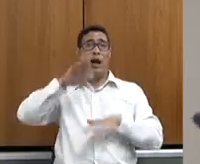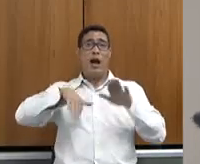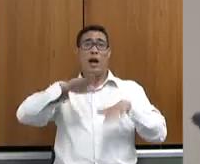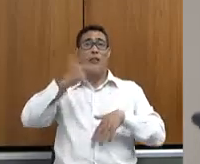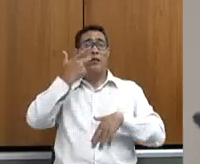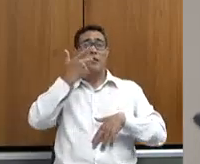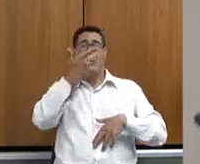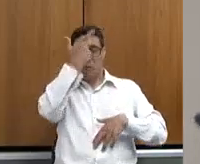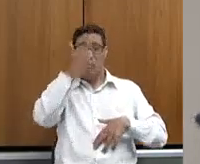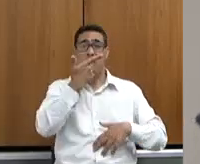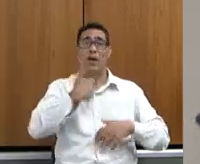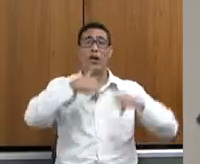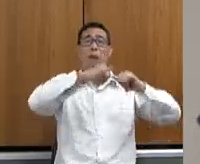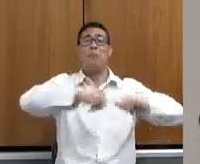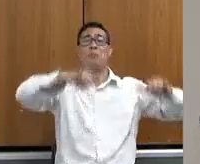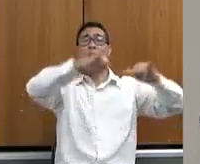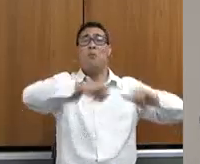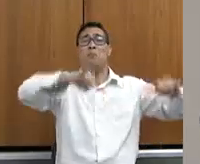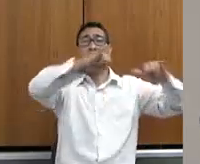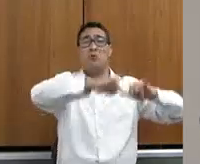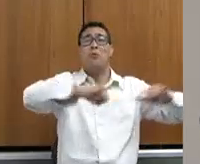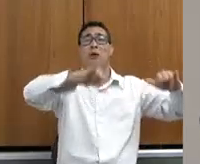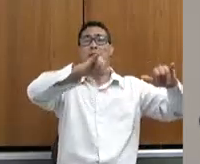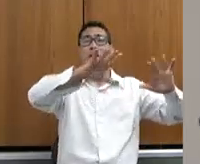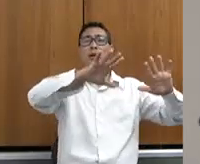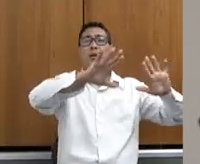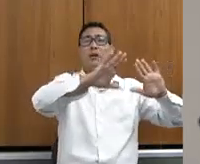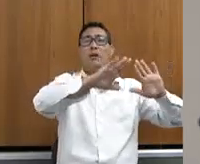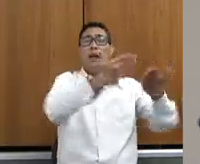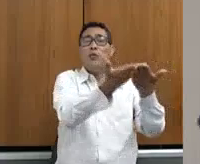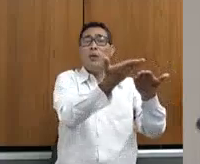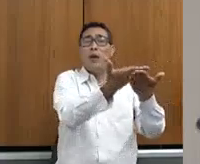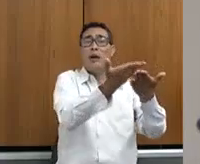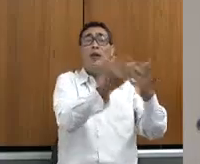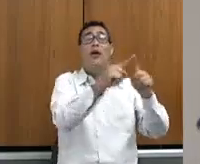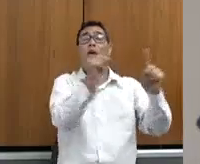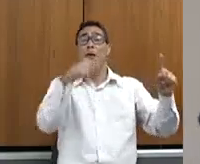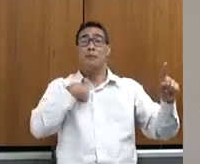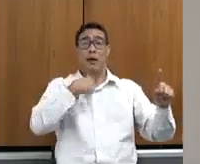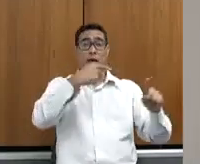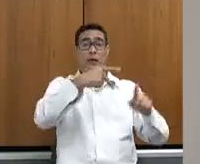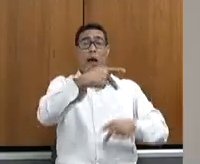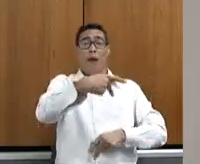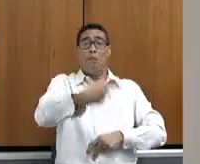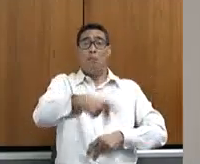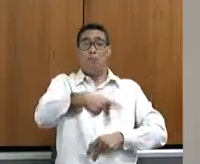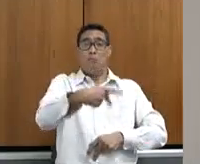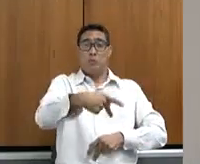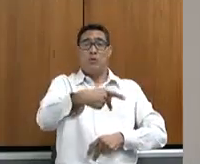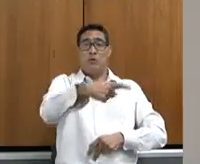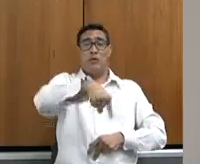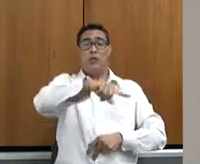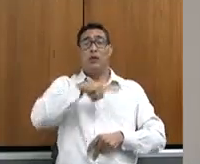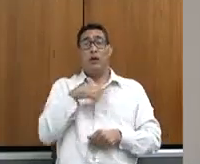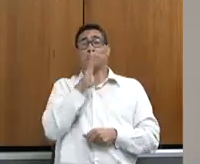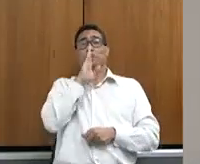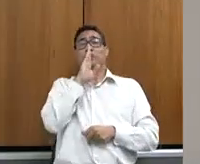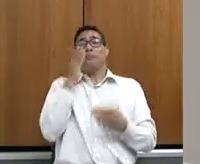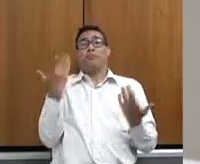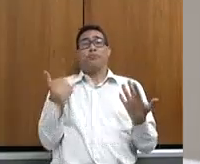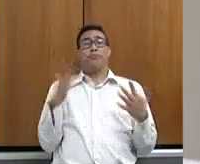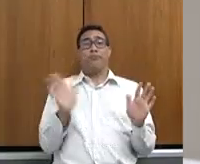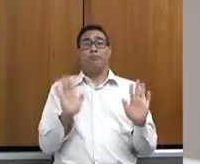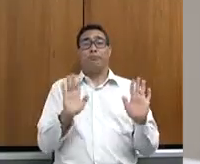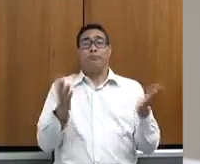educação, mas invisibiliza a professora, gente. Como é que pode? O secretário de educação, eu não vou perder o hábito, o